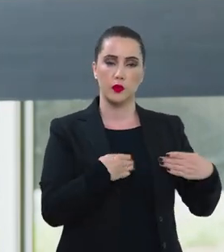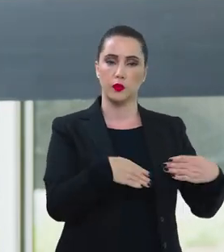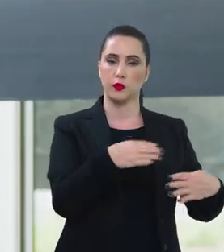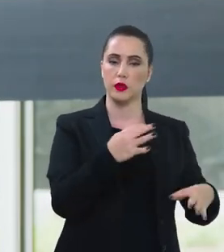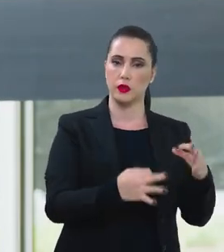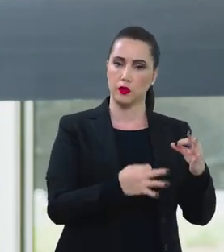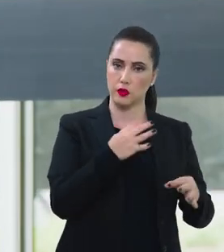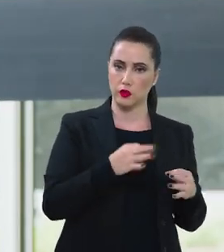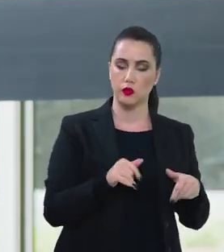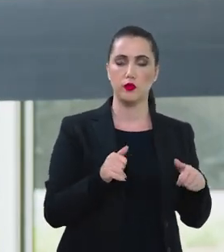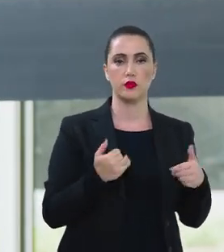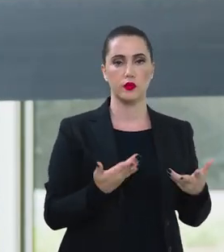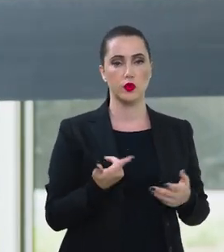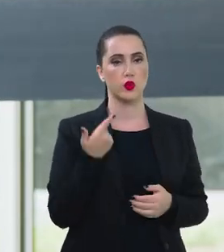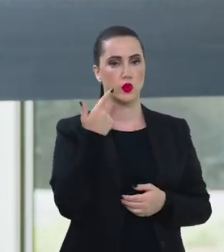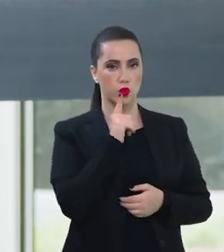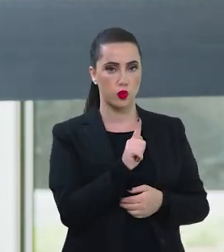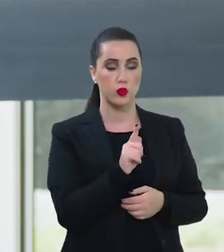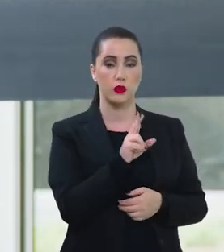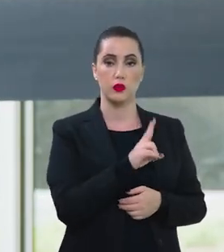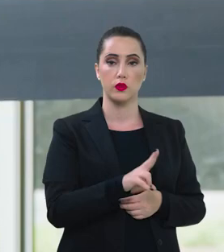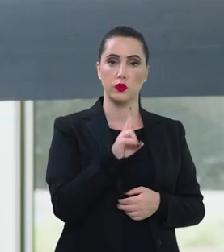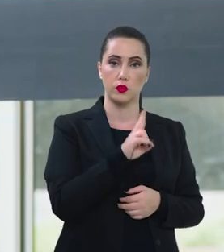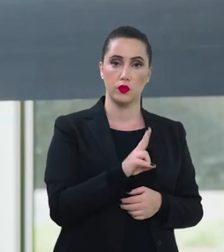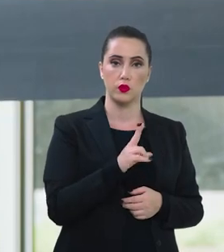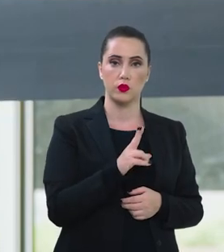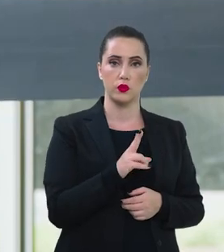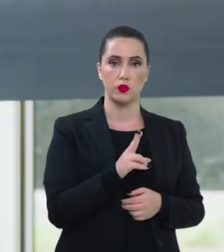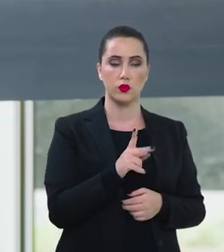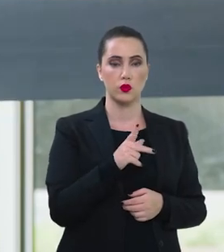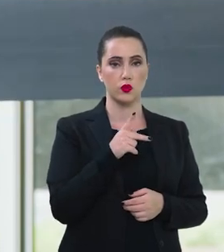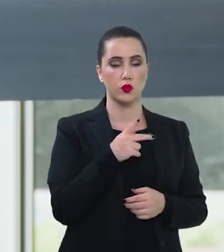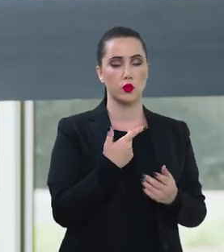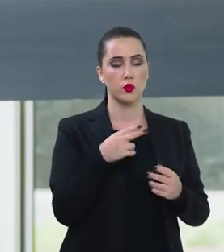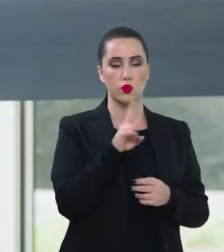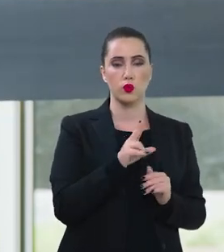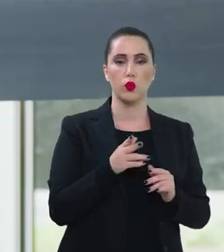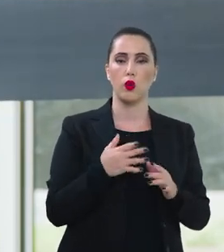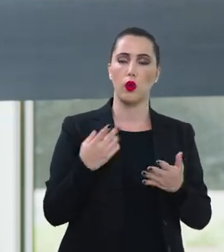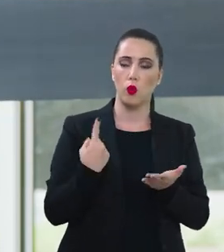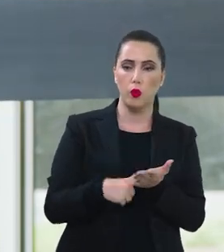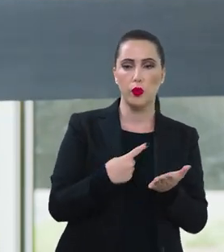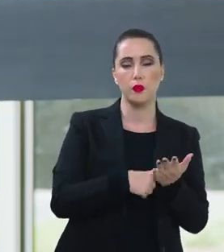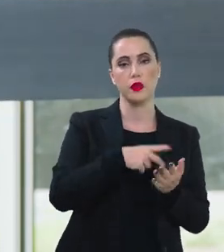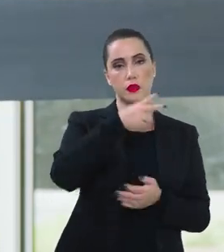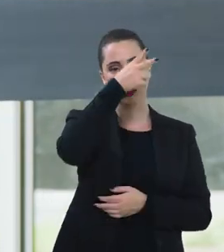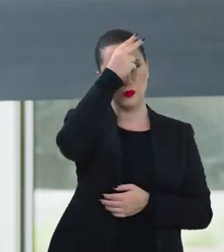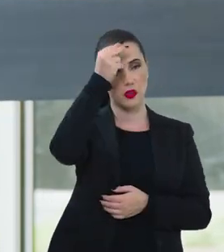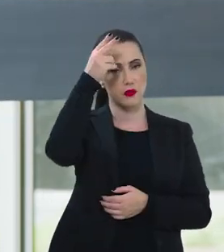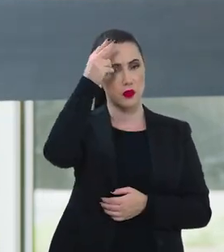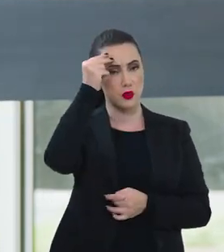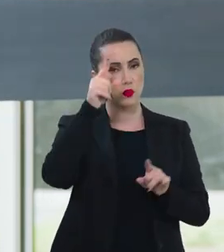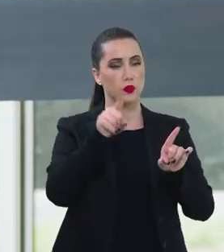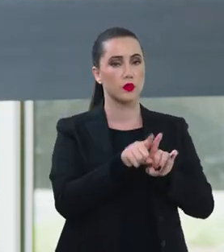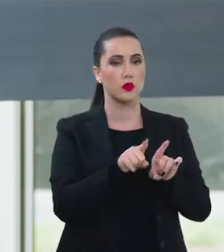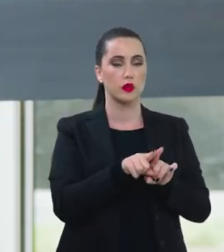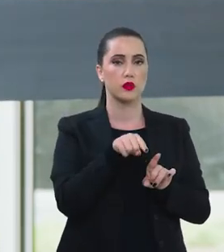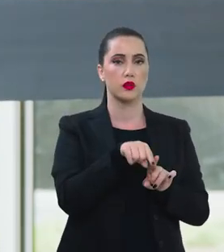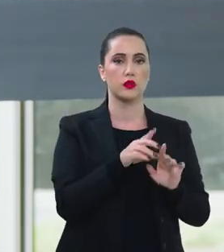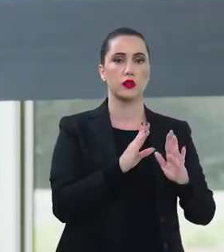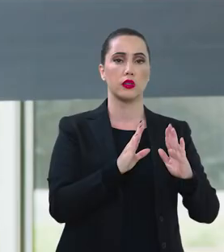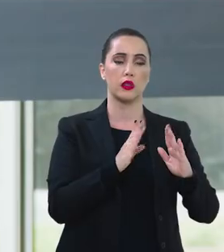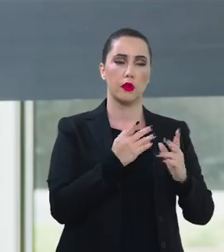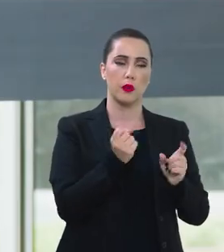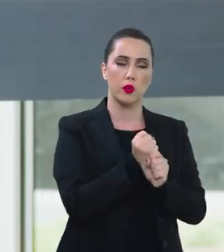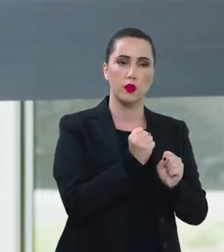A partir disso, a gente já conseguiu a doação das 270 viaturas, a programação para a construção de